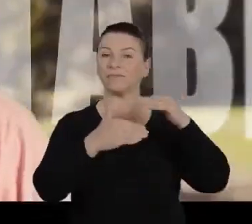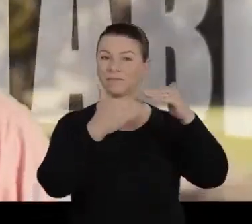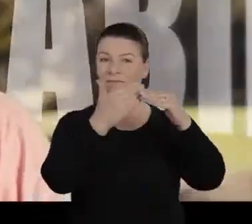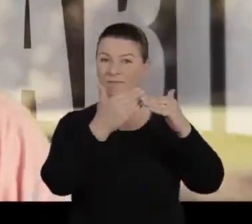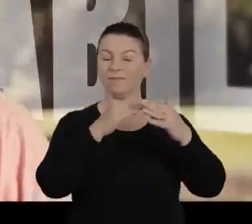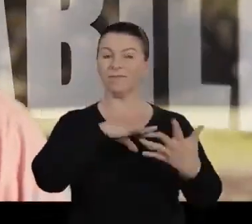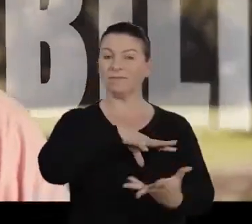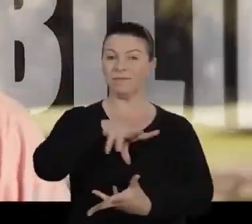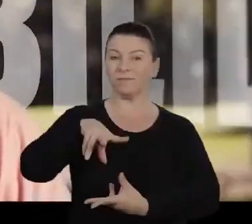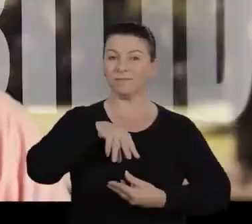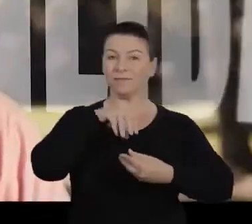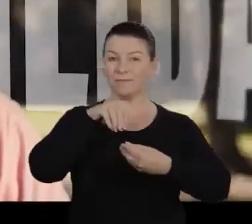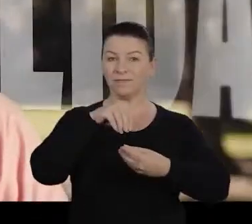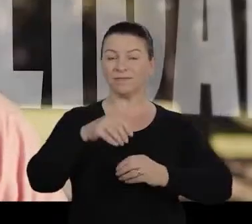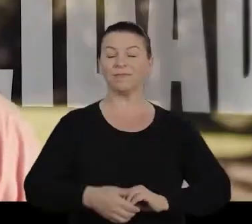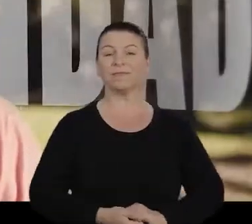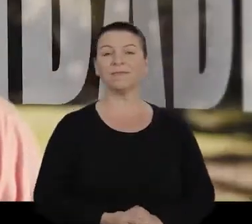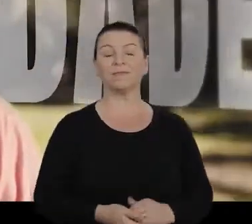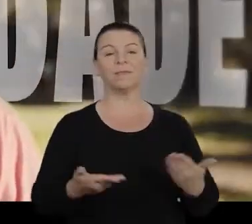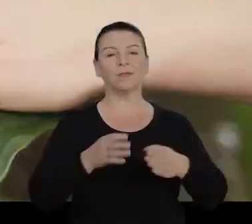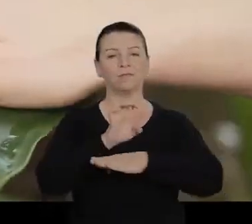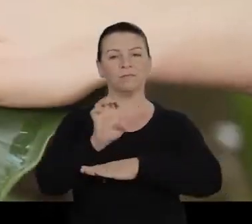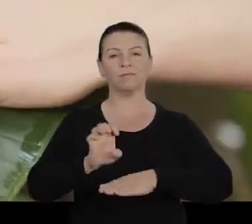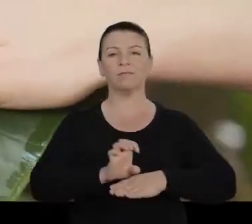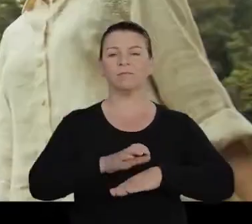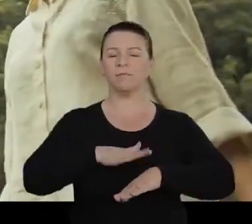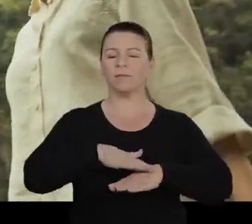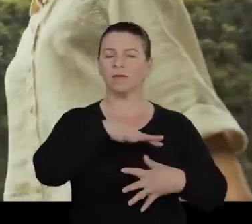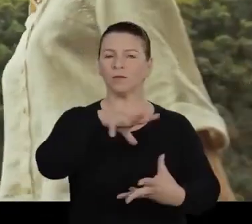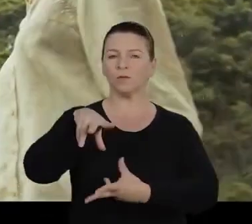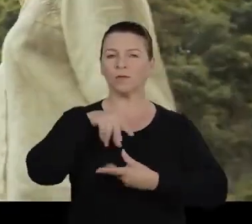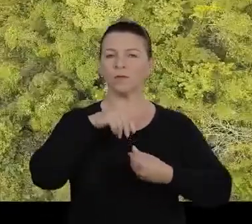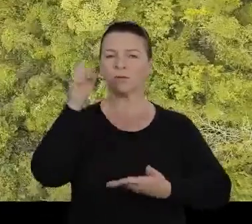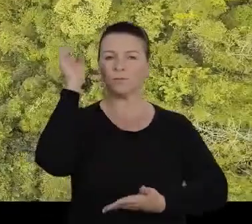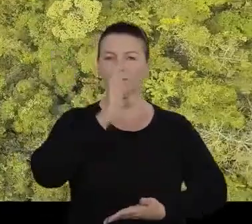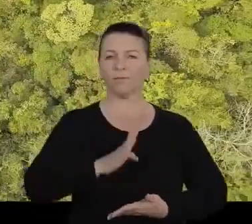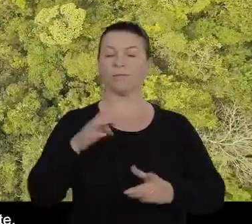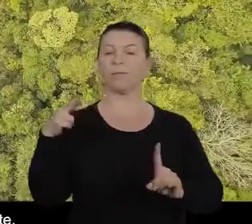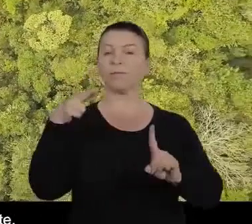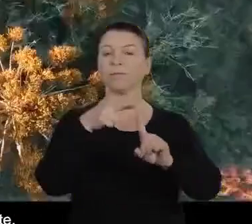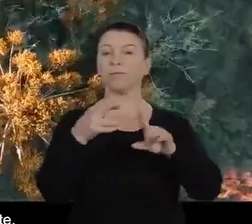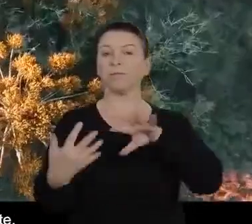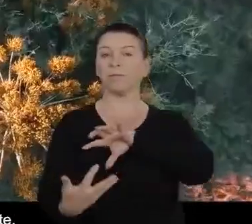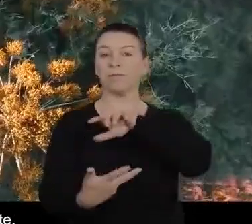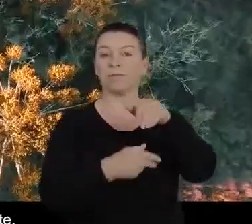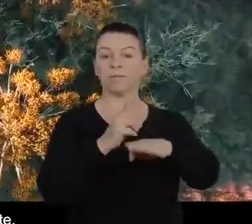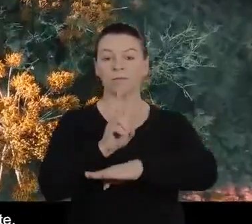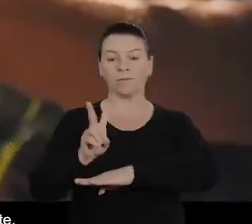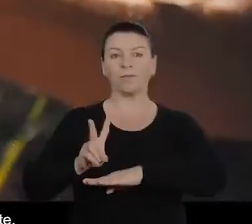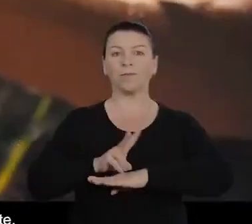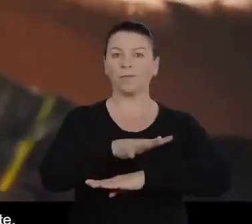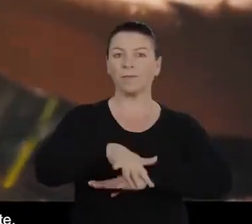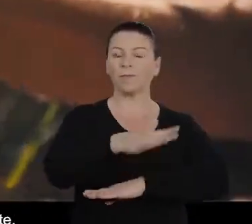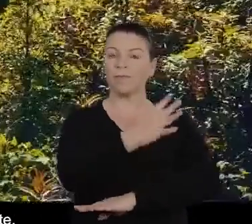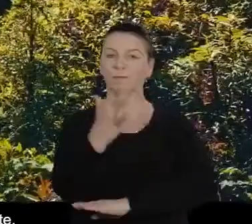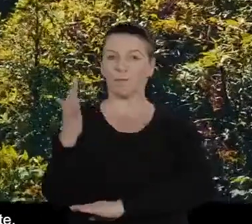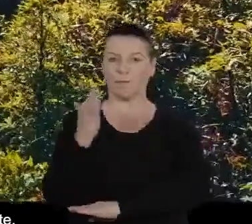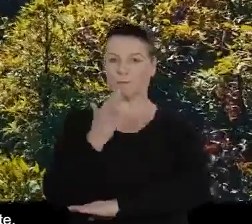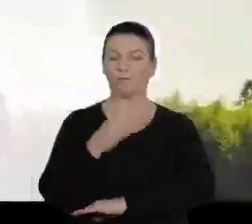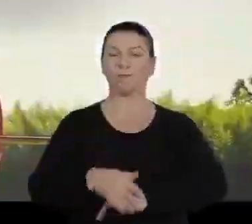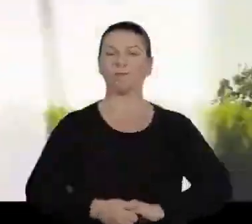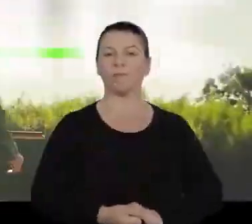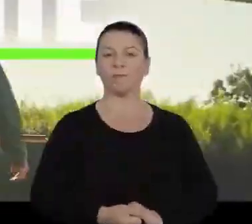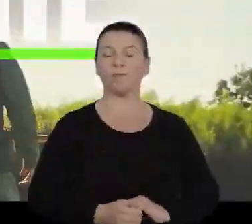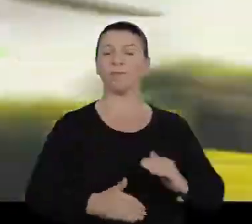Pra frente, na sustentabilidade. Somos o estado mais sustentável do Brasil e referência mundial em proteção do meio